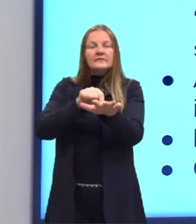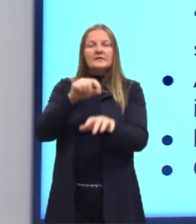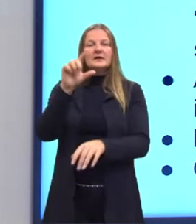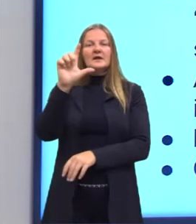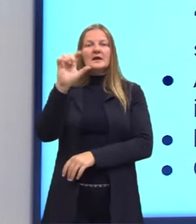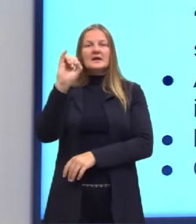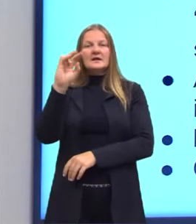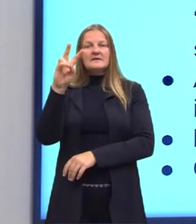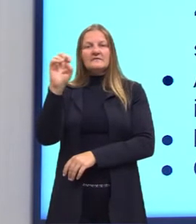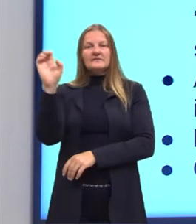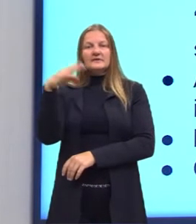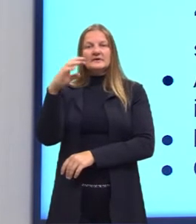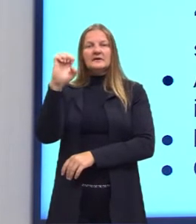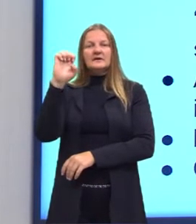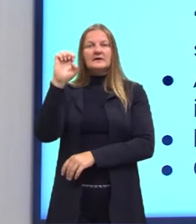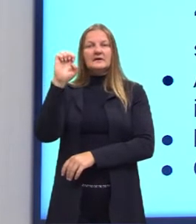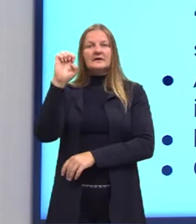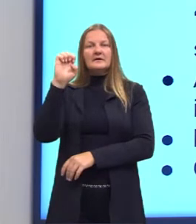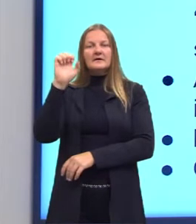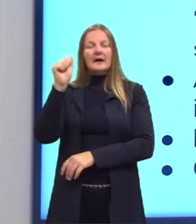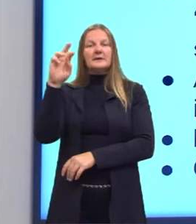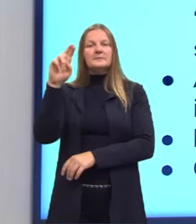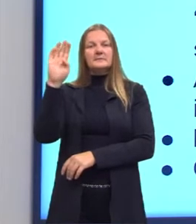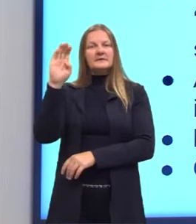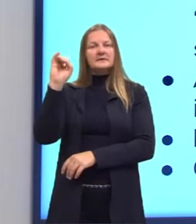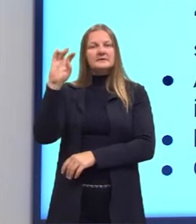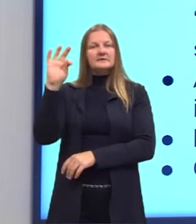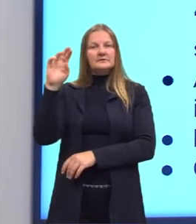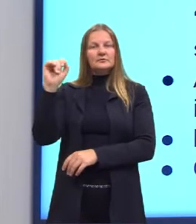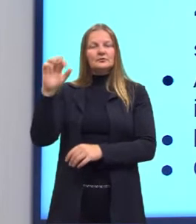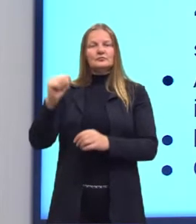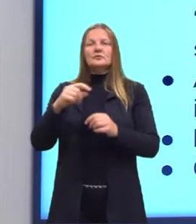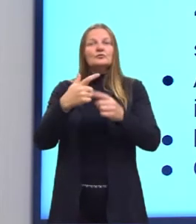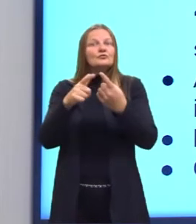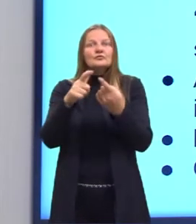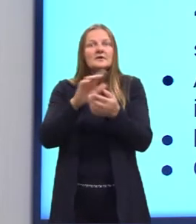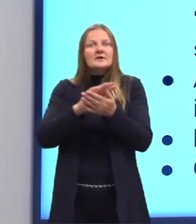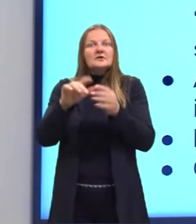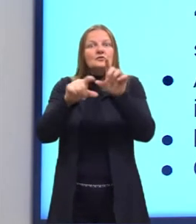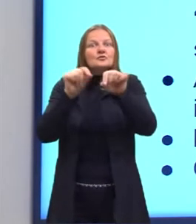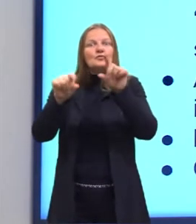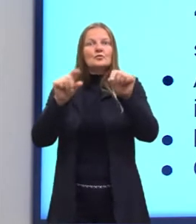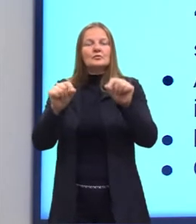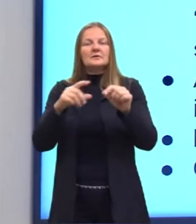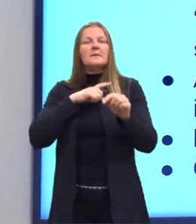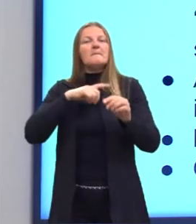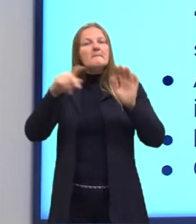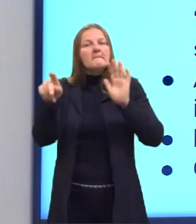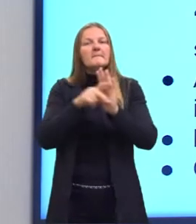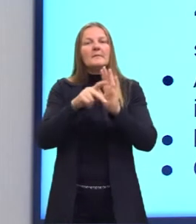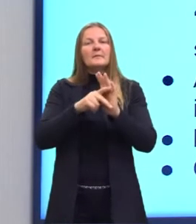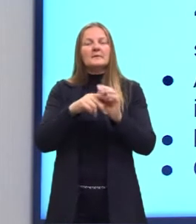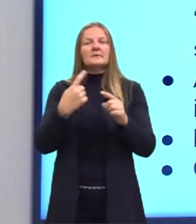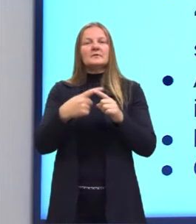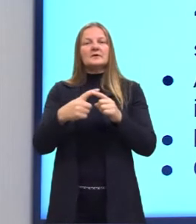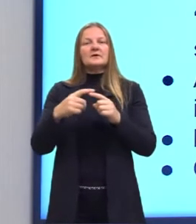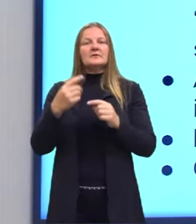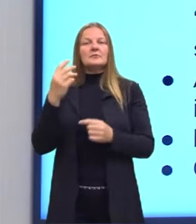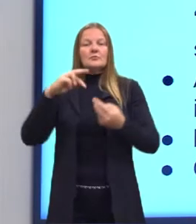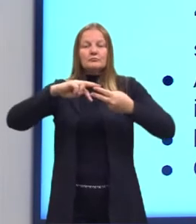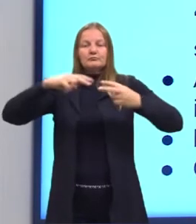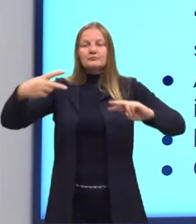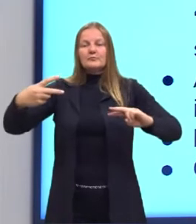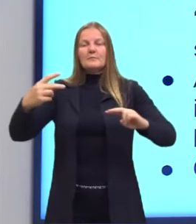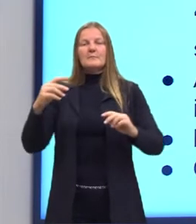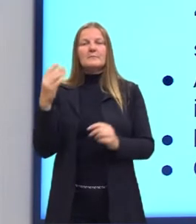hereditariedade e pelo meio social em que vive. Então, essa característica é muito importante, porque a nossa aula fala exatamente